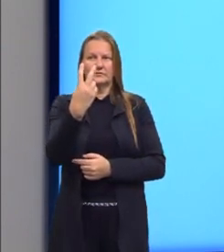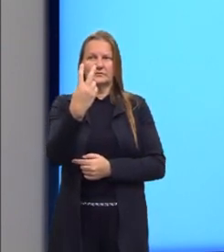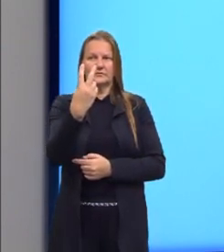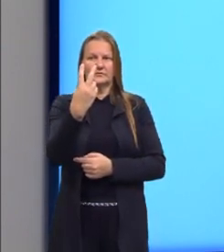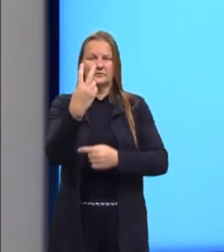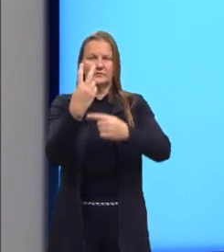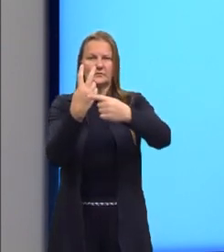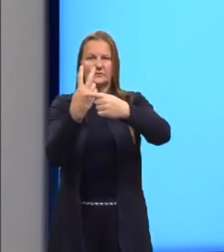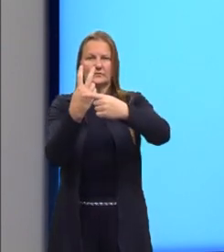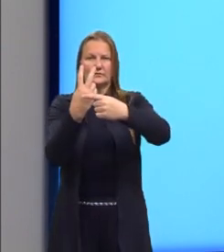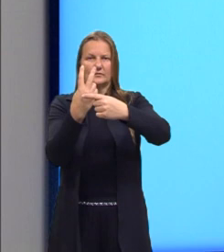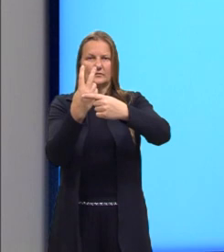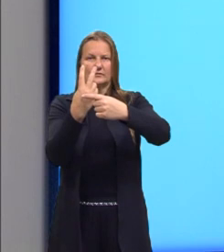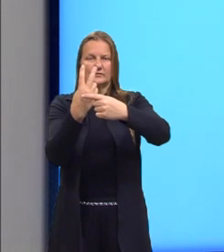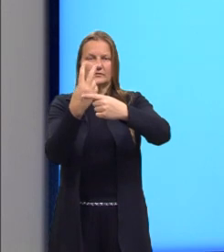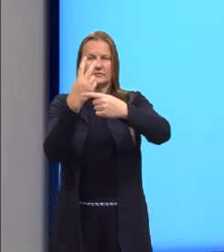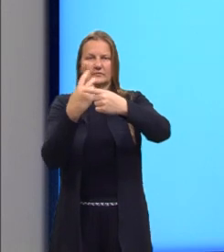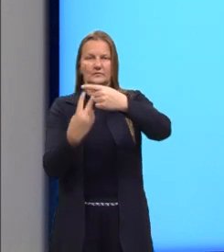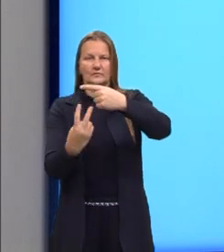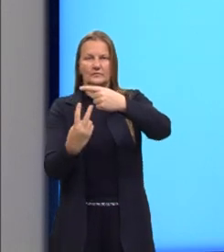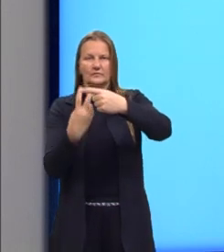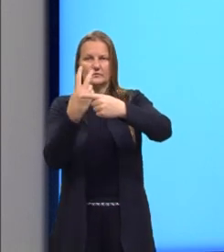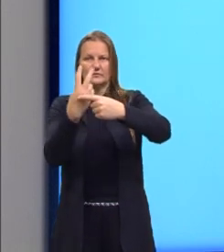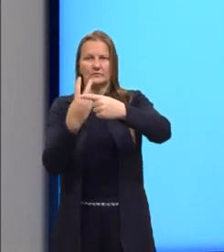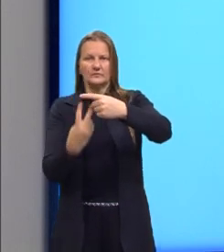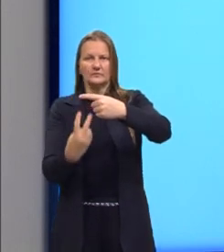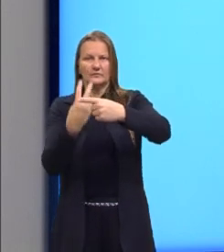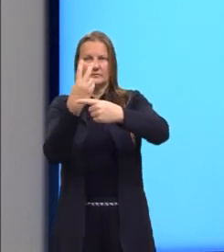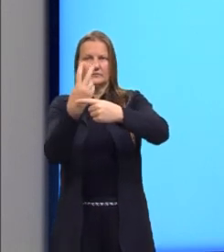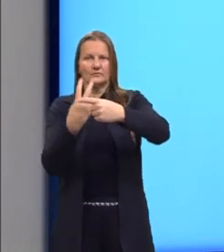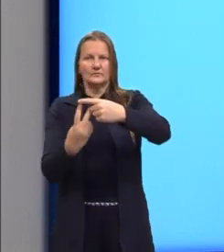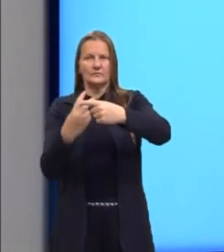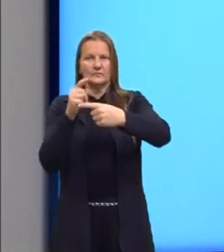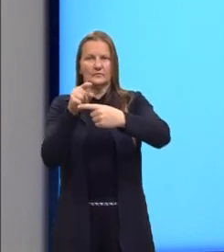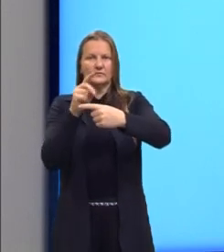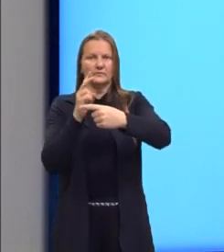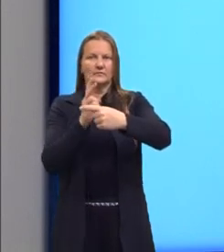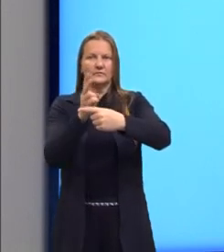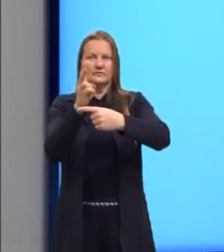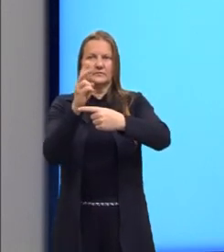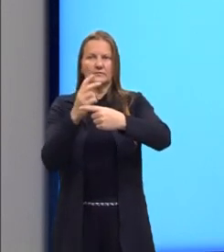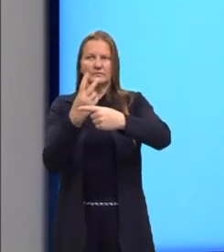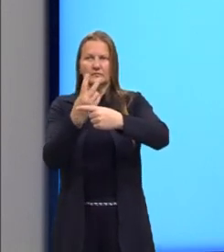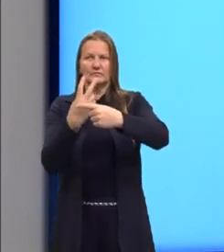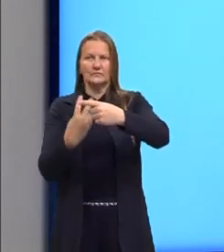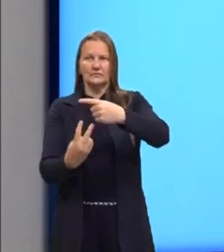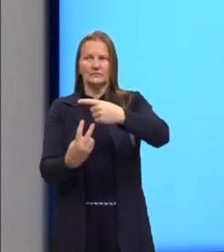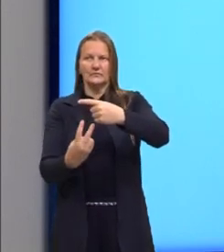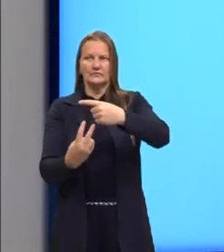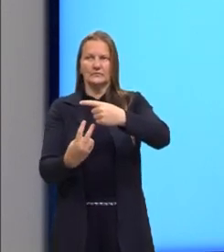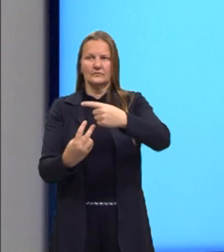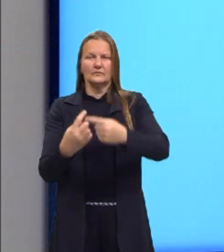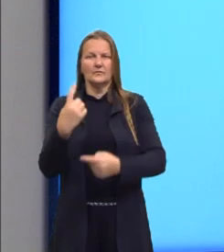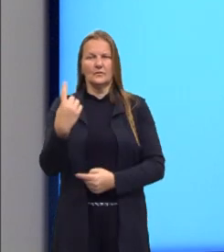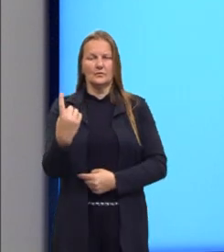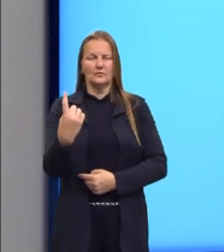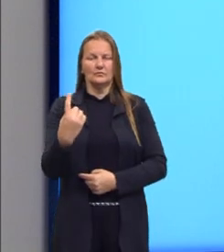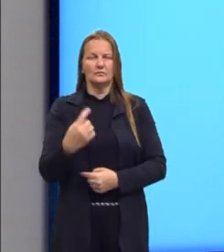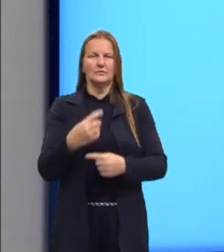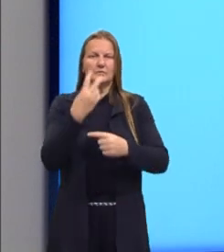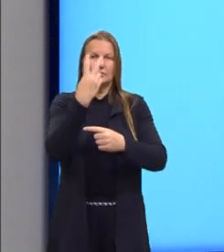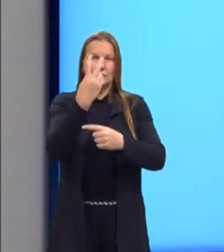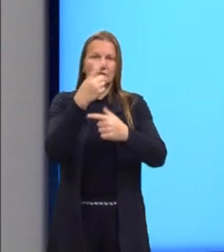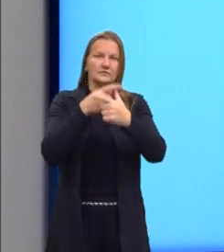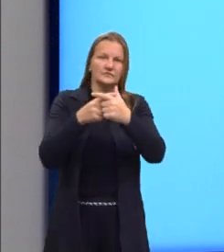Então, aqui nós temos 2 sobre 2, o denominador a gente mantém. 2 dividido por 2 é exato, que é 1. Então,